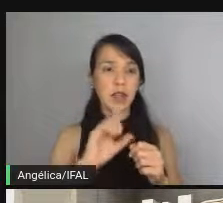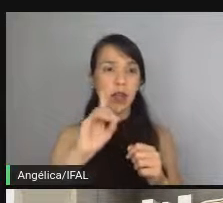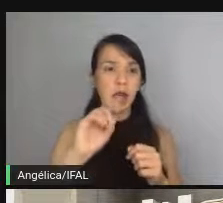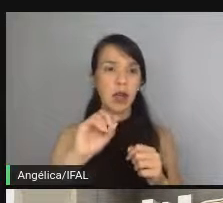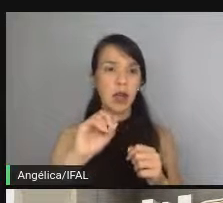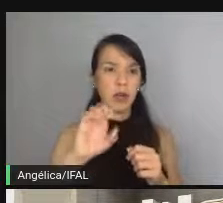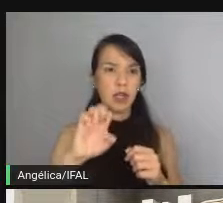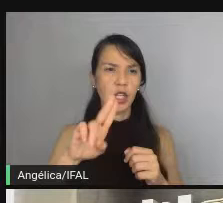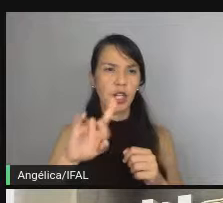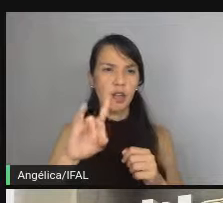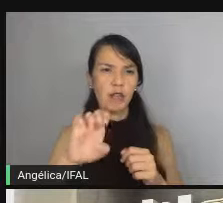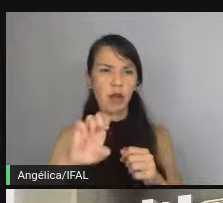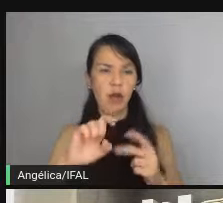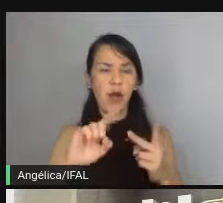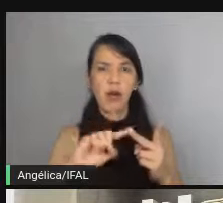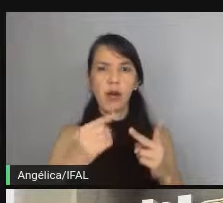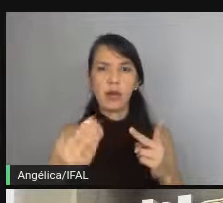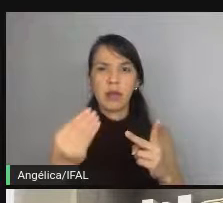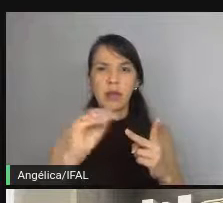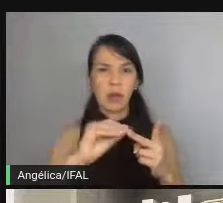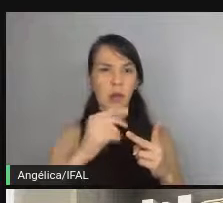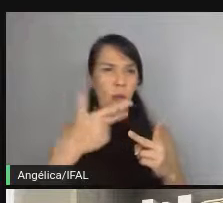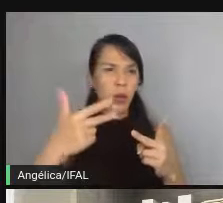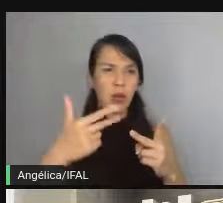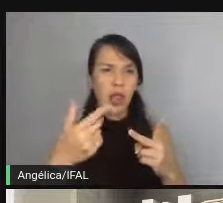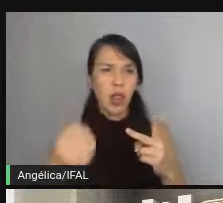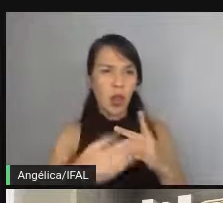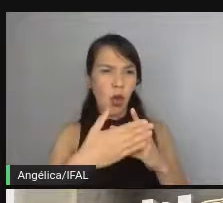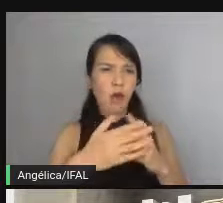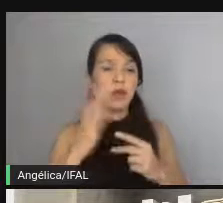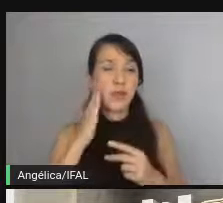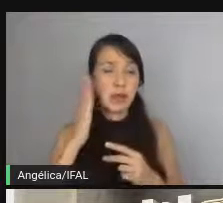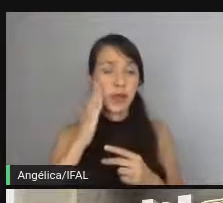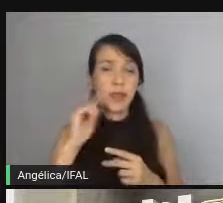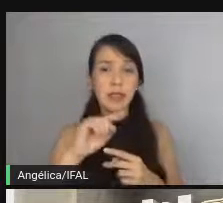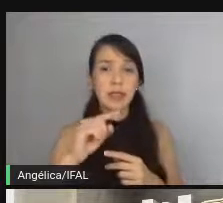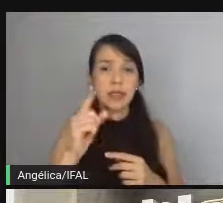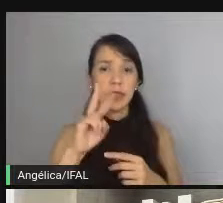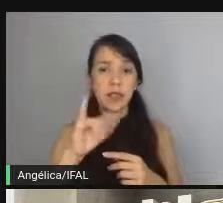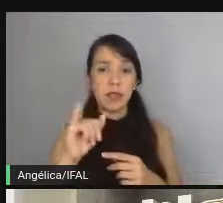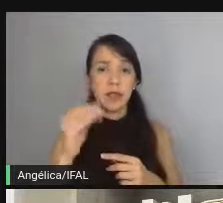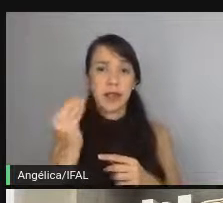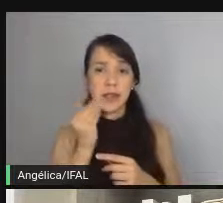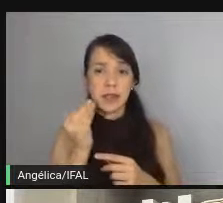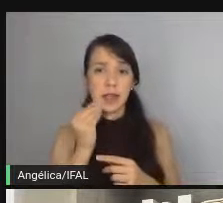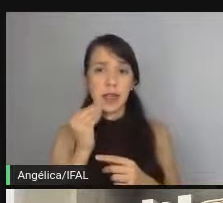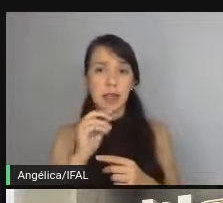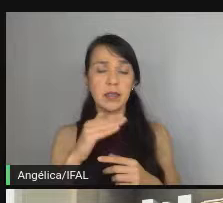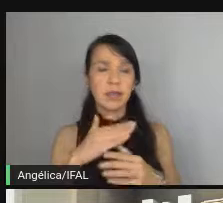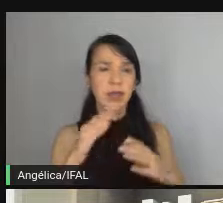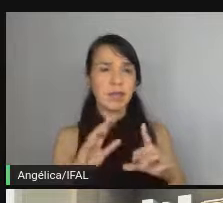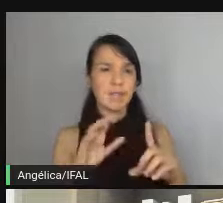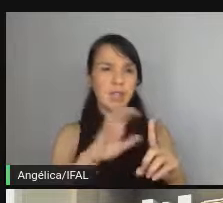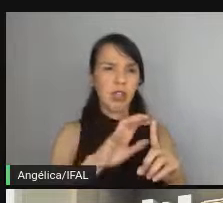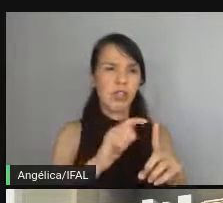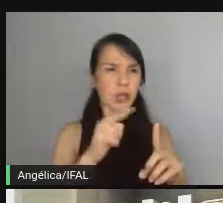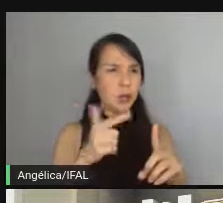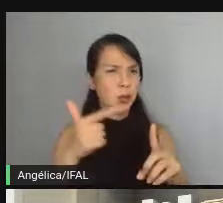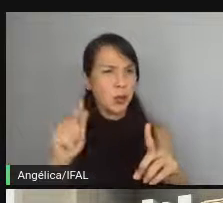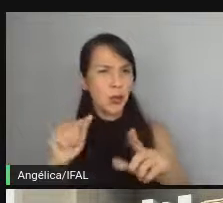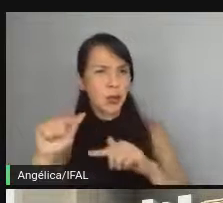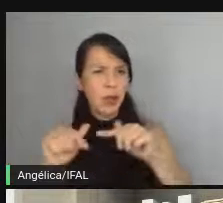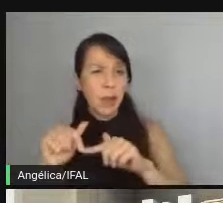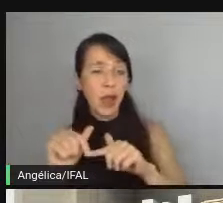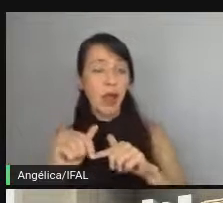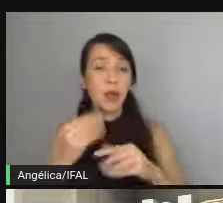toda vez que você for adicionar uma feature nova, você vai saber se essa feature nova está interferindo em alguma outra funcionalidade,